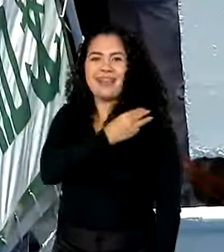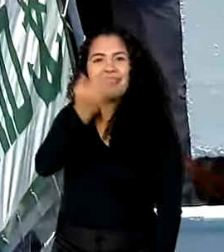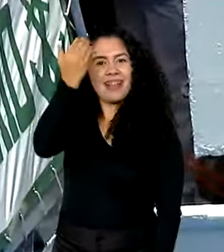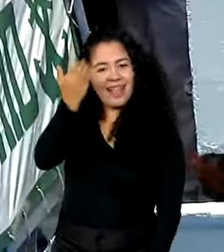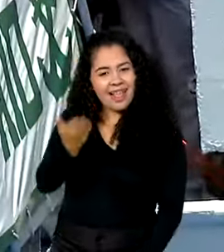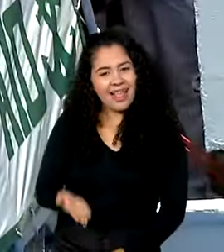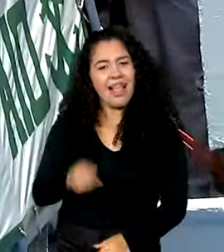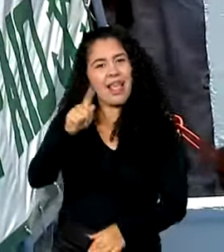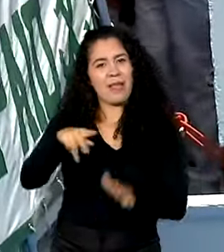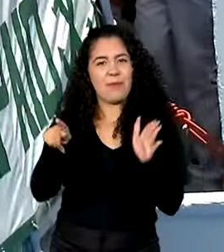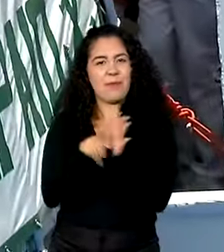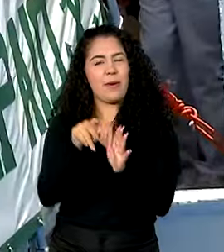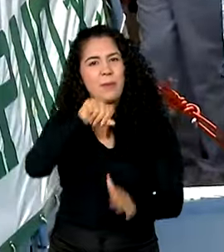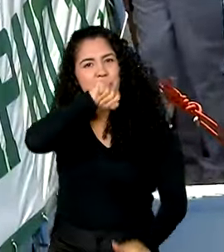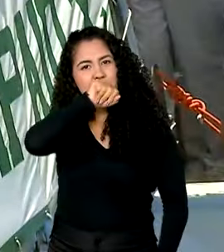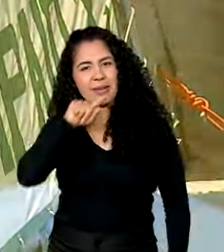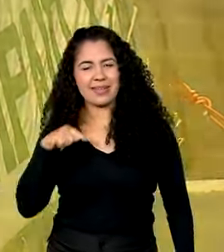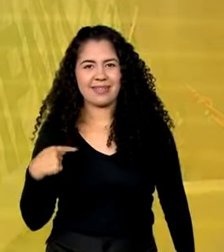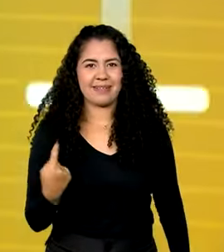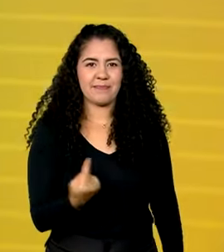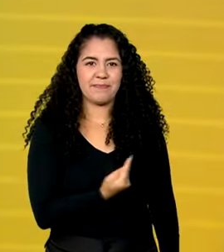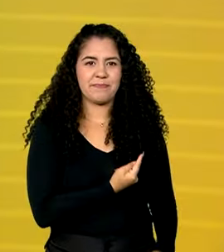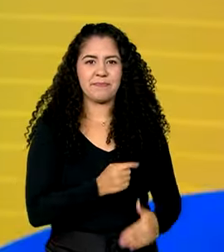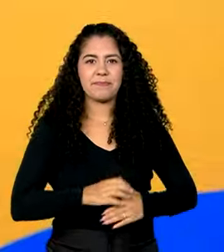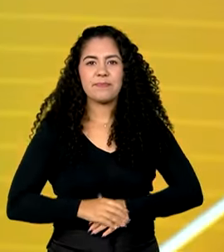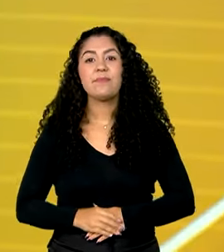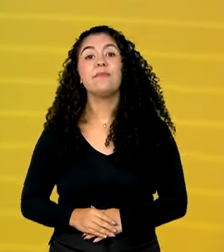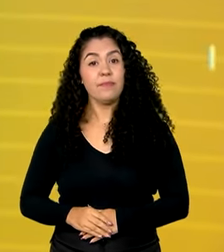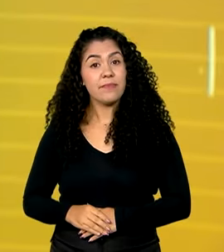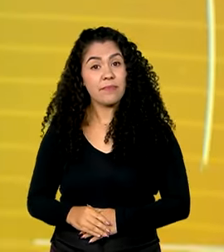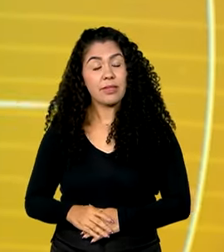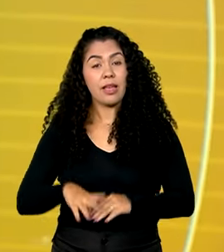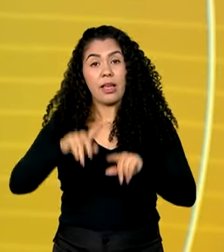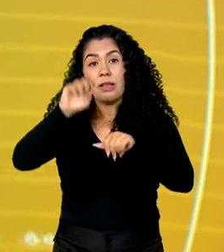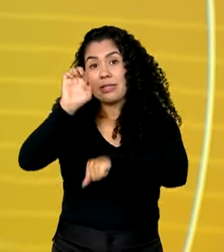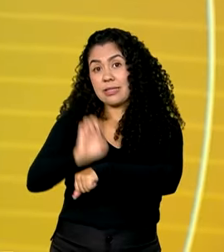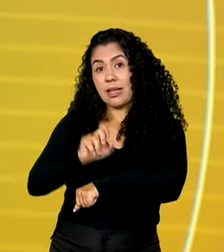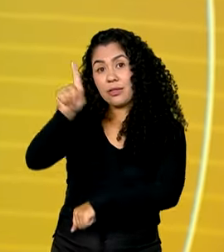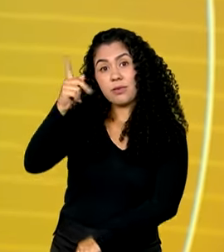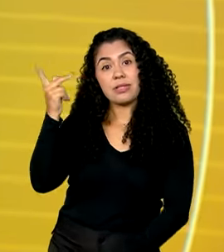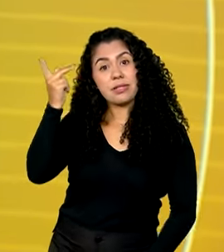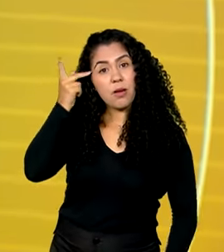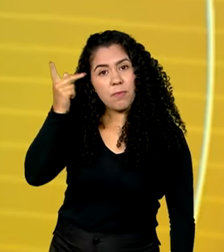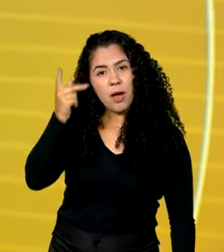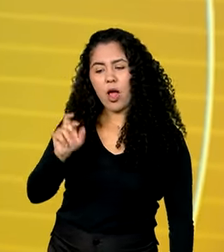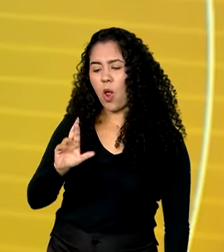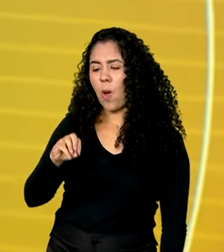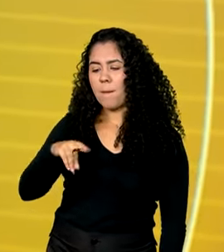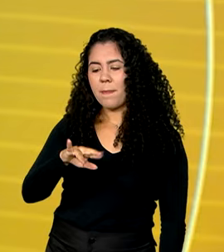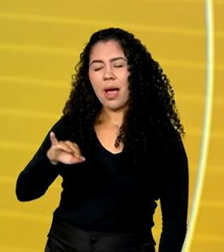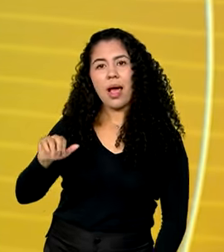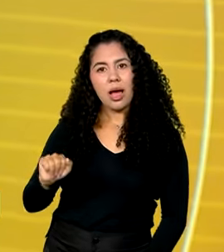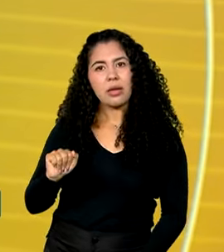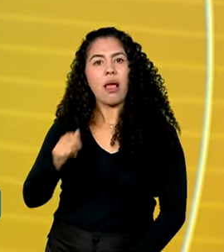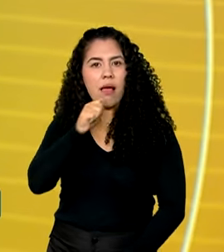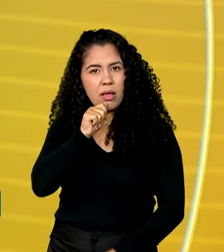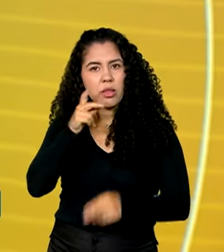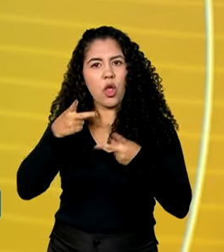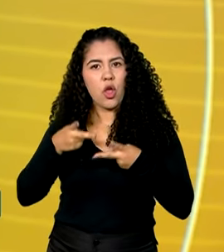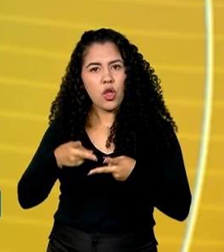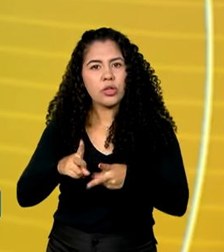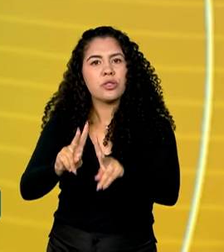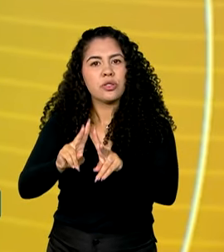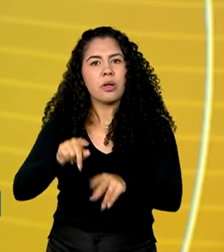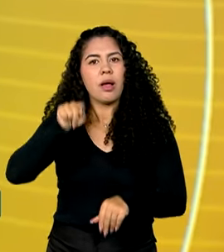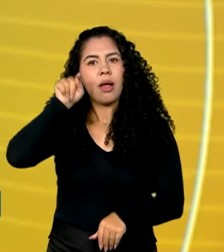nossa mãe. Já no estado de São Paulo, a Romaria segue em direção ao Santuário